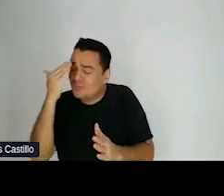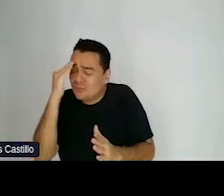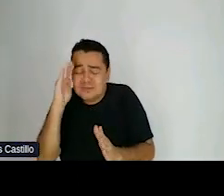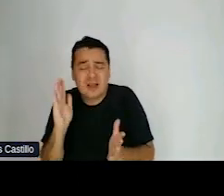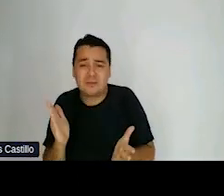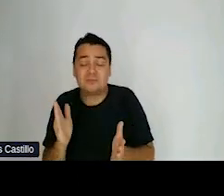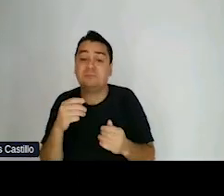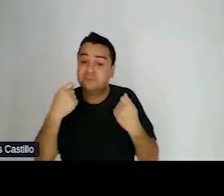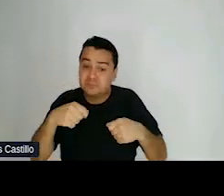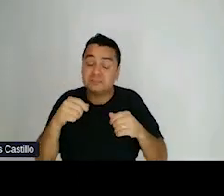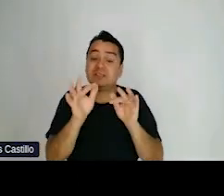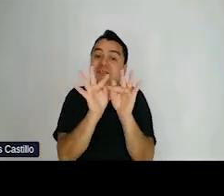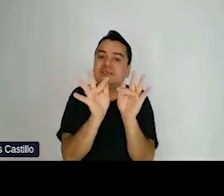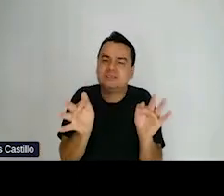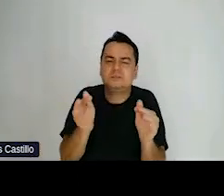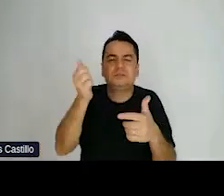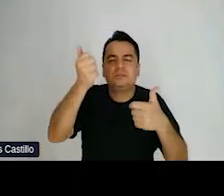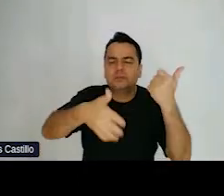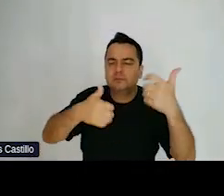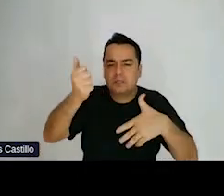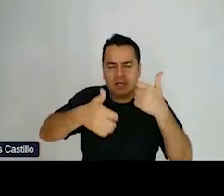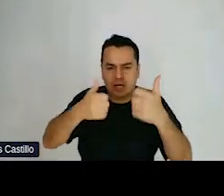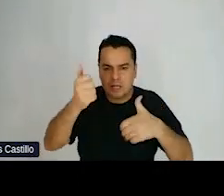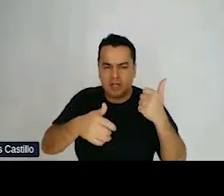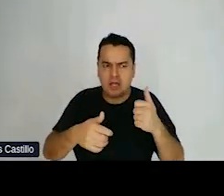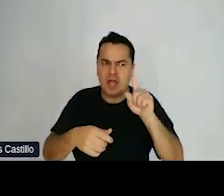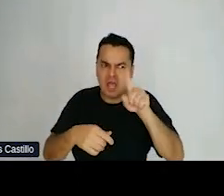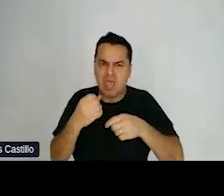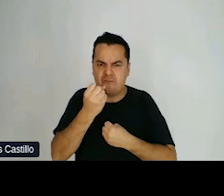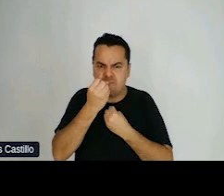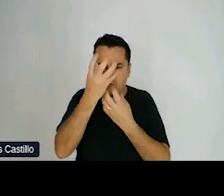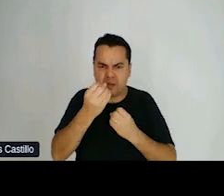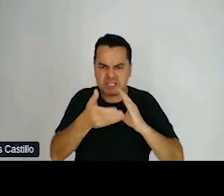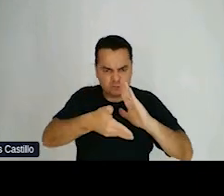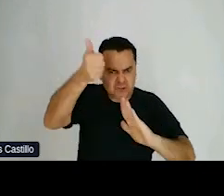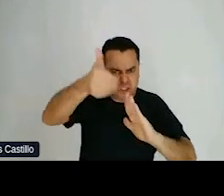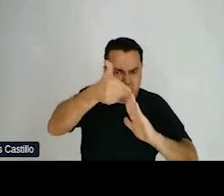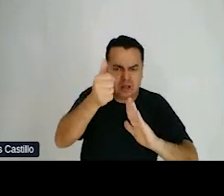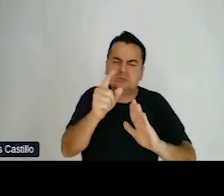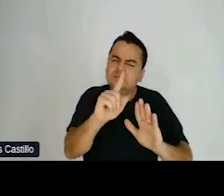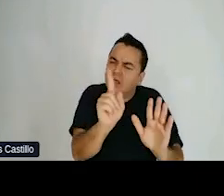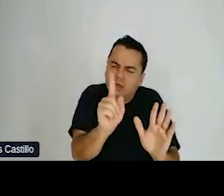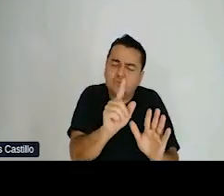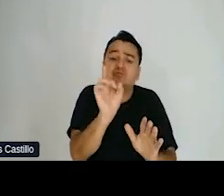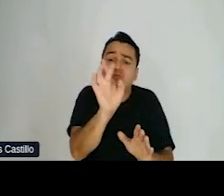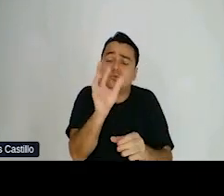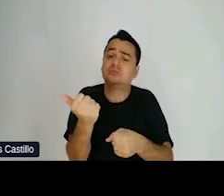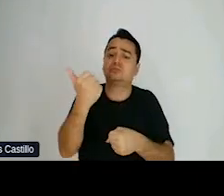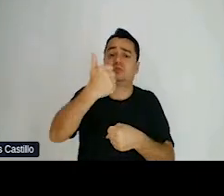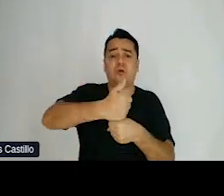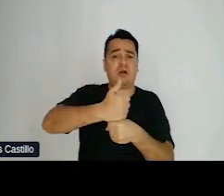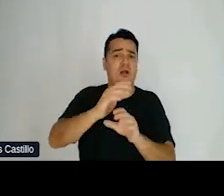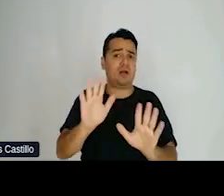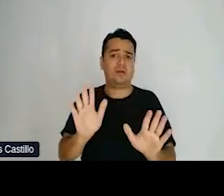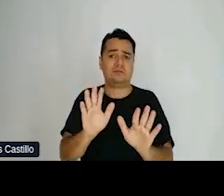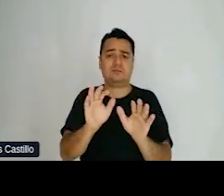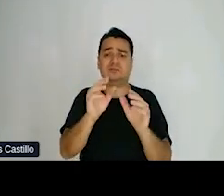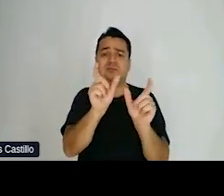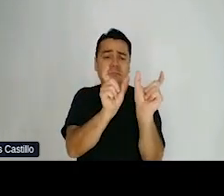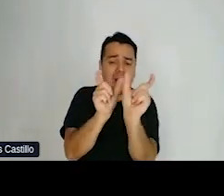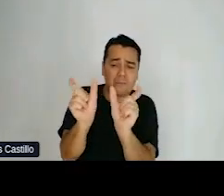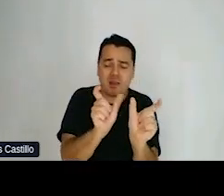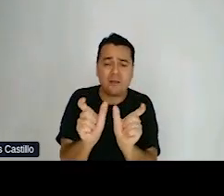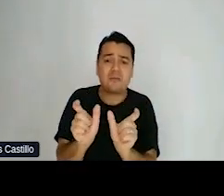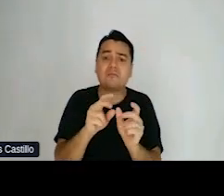milhares de pessoas é ter a obrigação de se comunicar de forma acessível, de forma que o máximo de pessoas consiga entender.